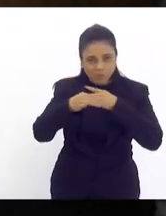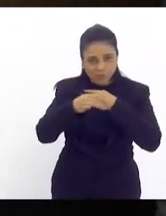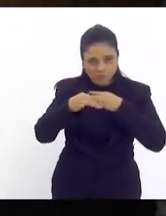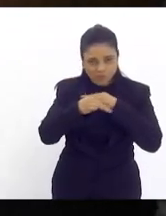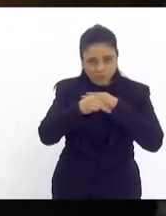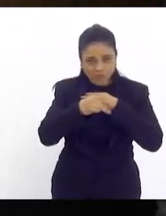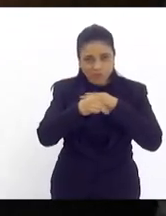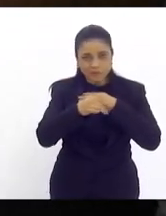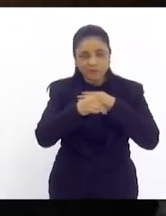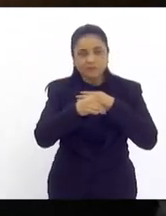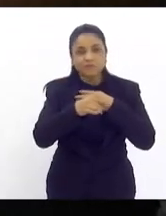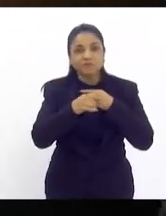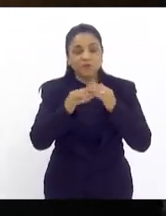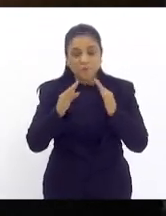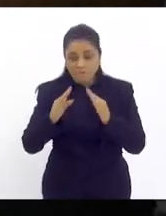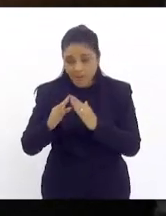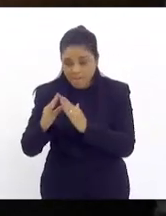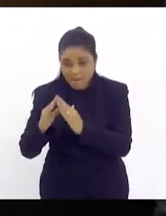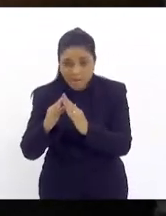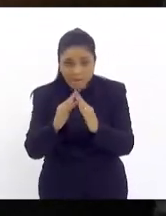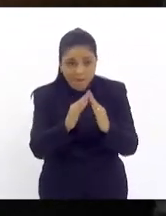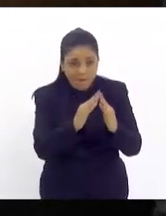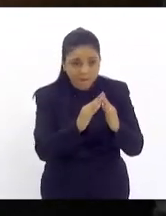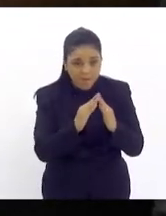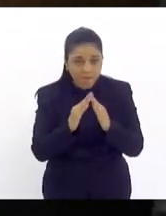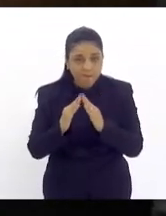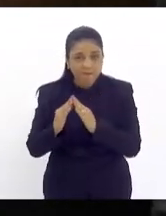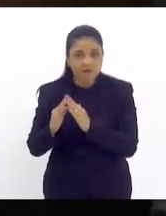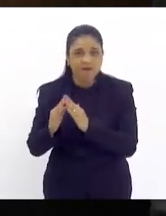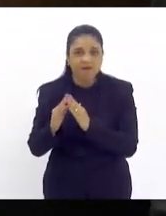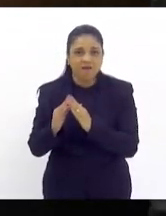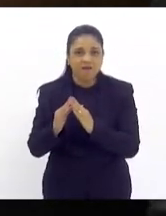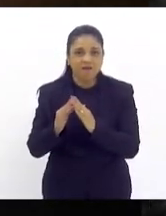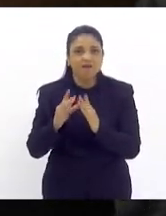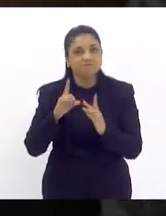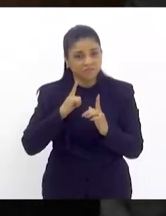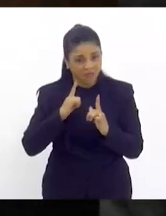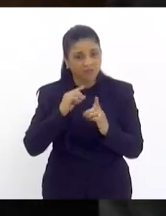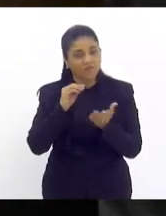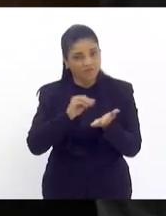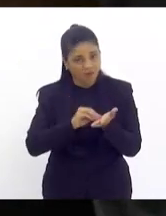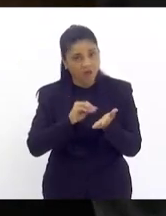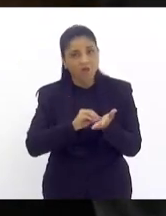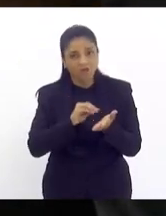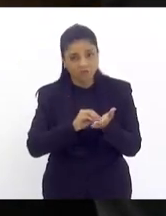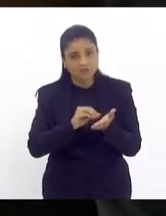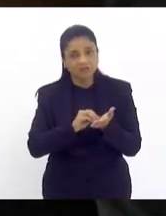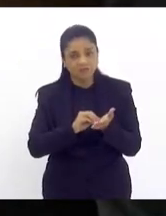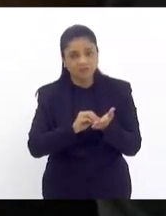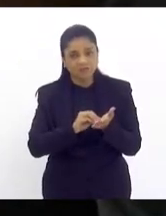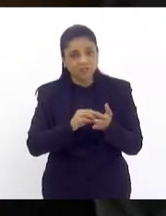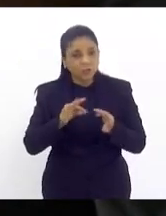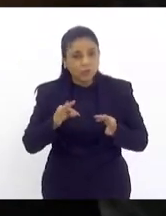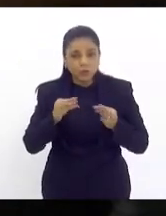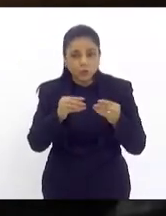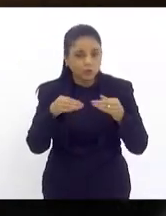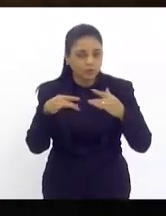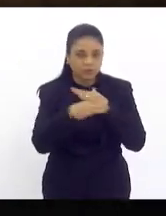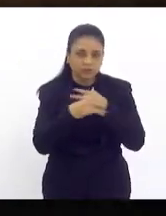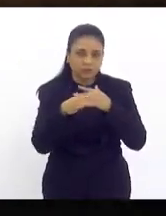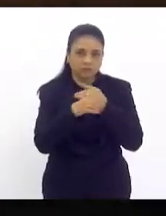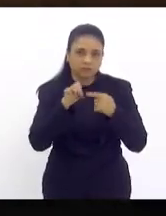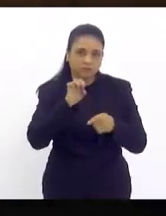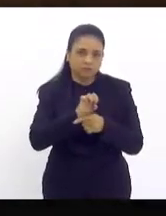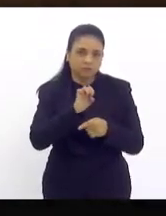enorme déficit habitacional porque a gente tem déficit habitacional em todas as cidades do